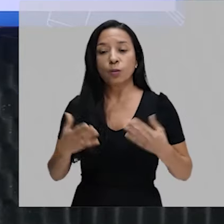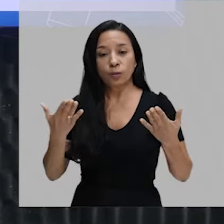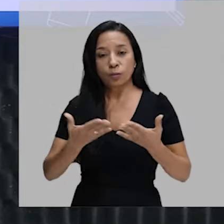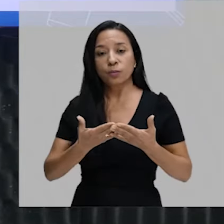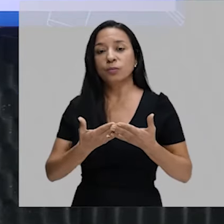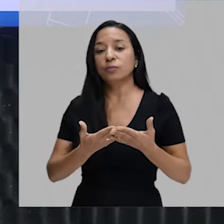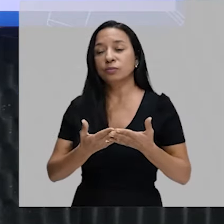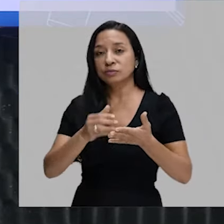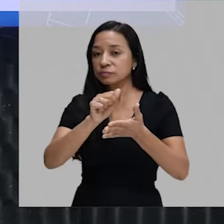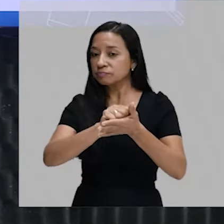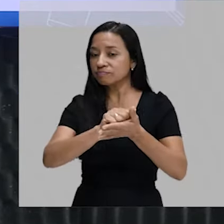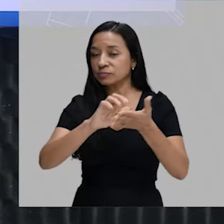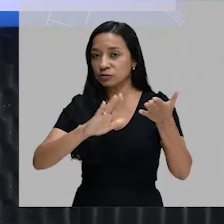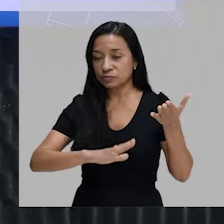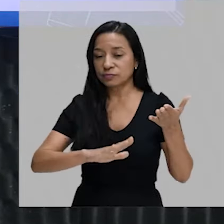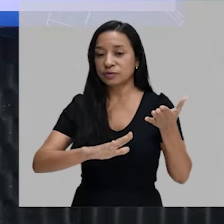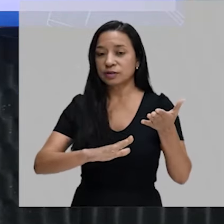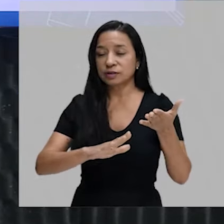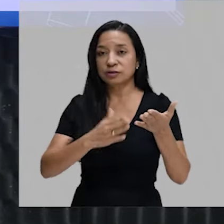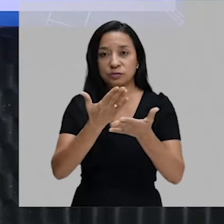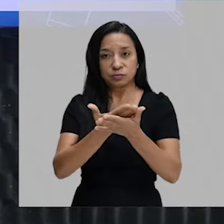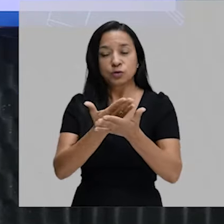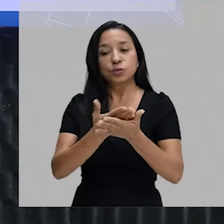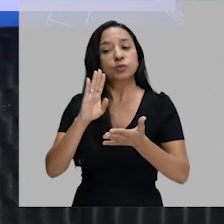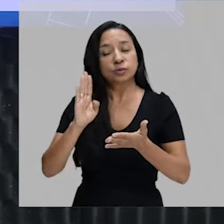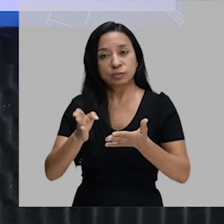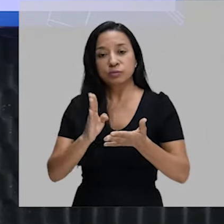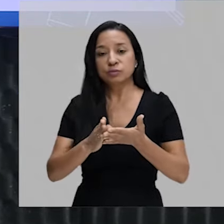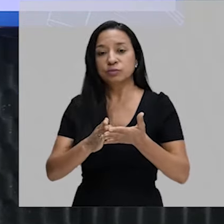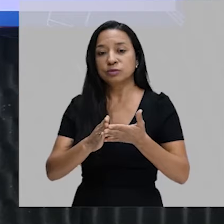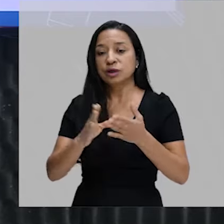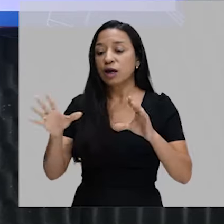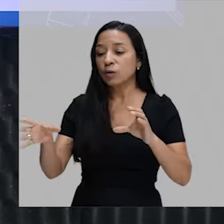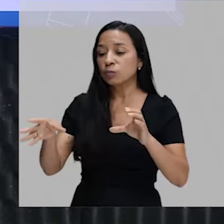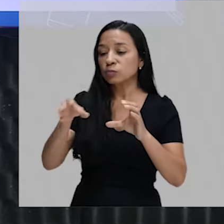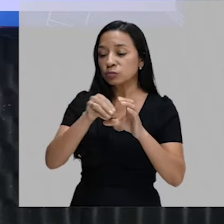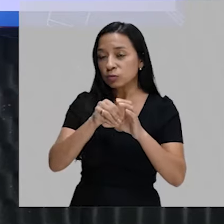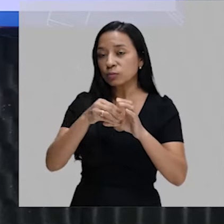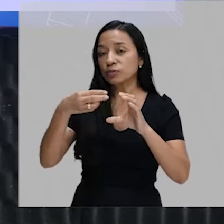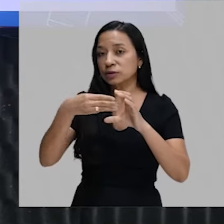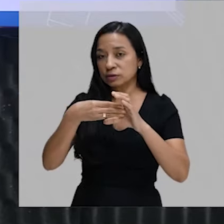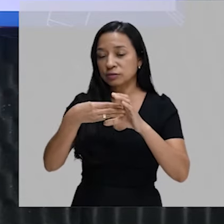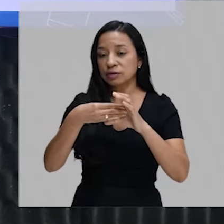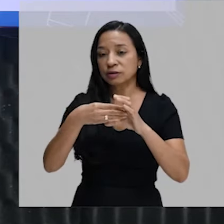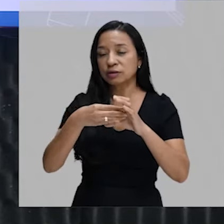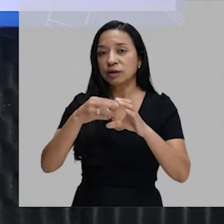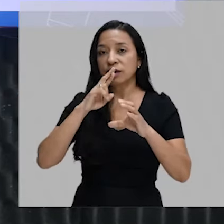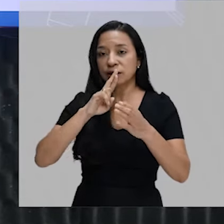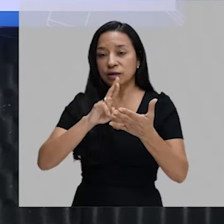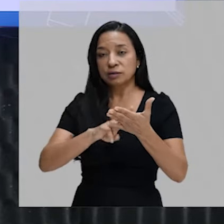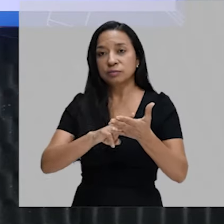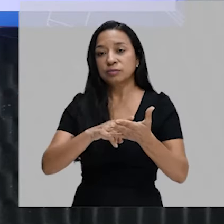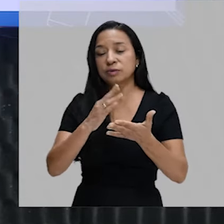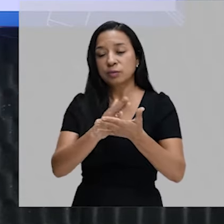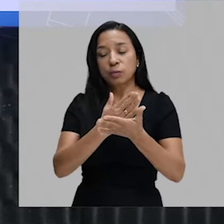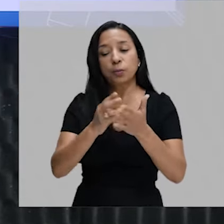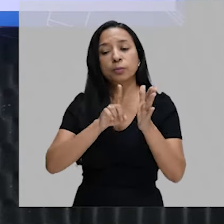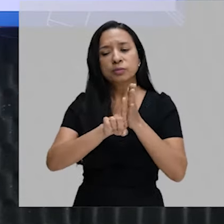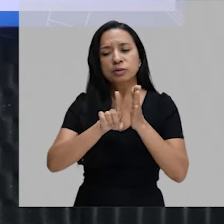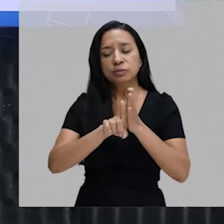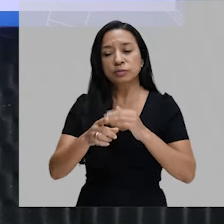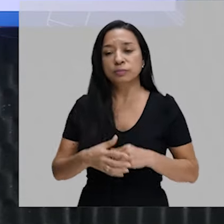celulares. Nós já estudamos os principais componentes celulares, vamos responder algumas questões. Está certo? Vamos lá.